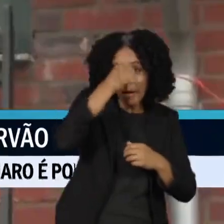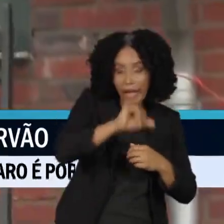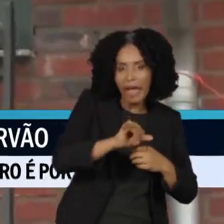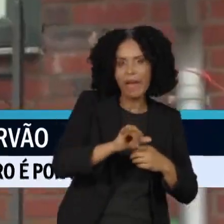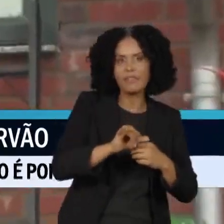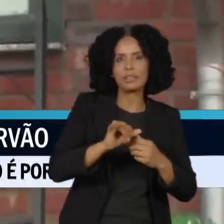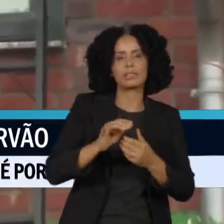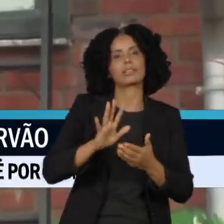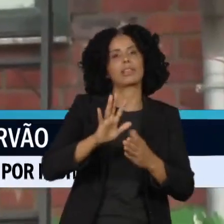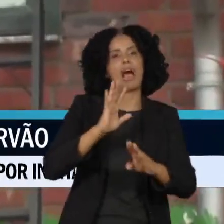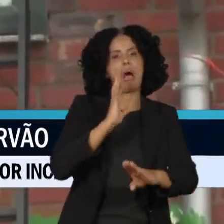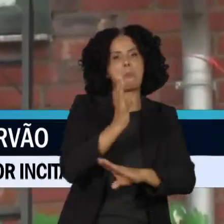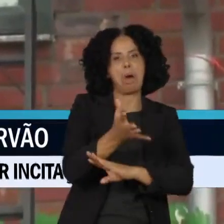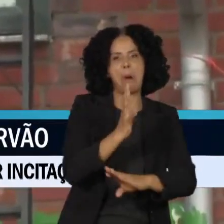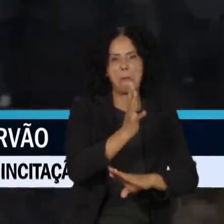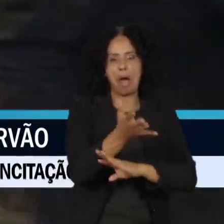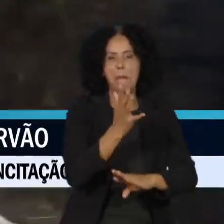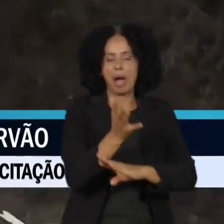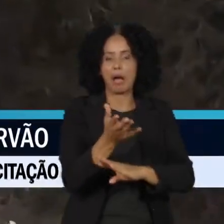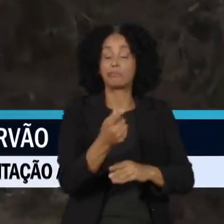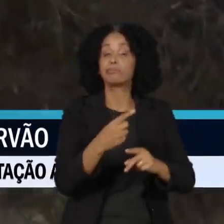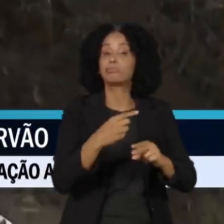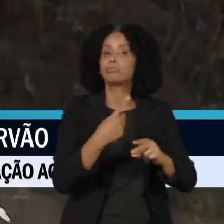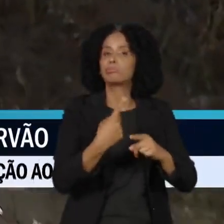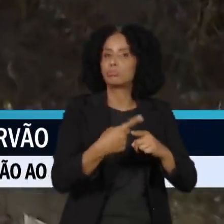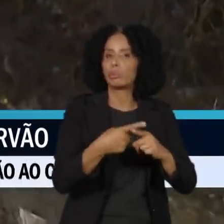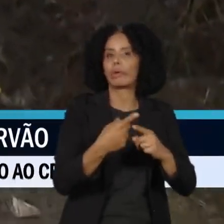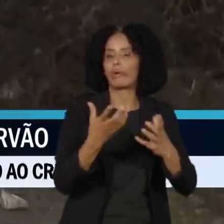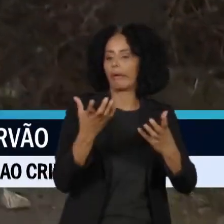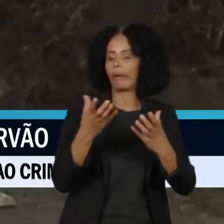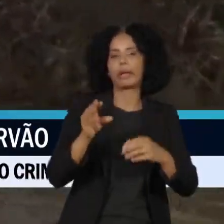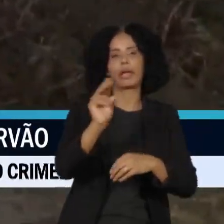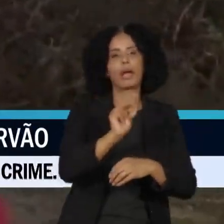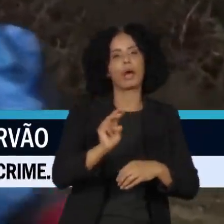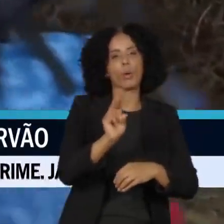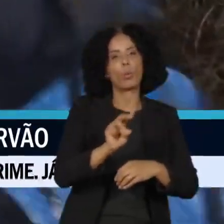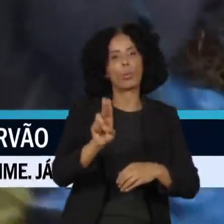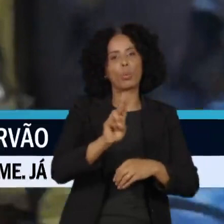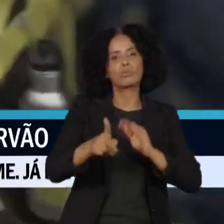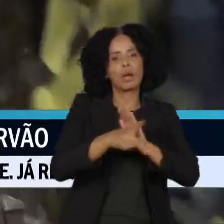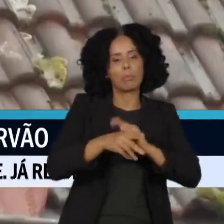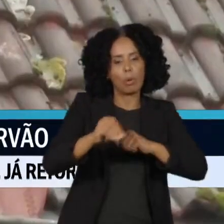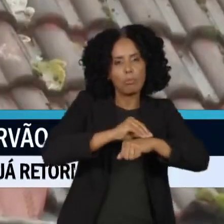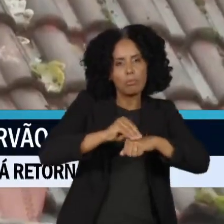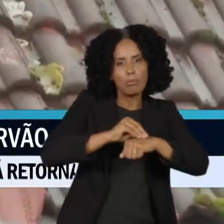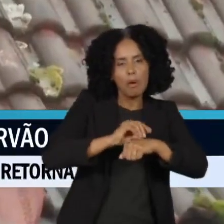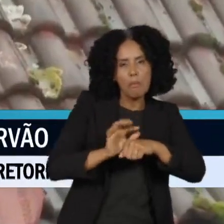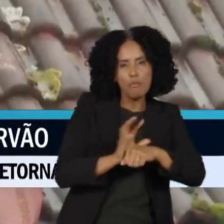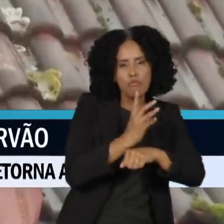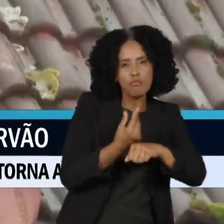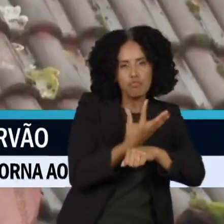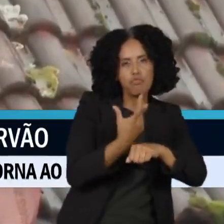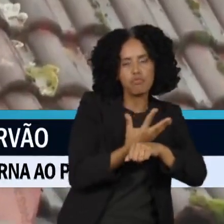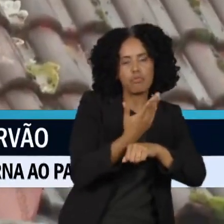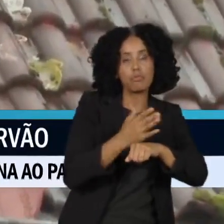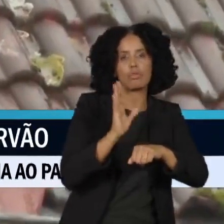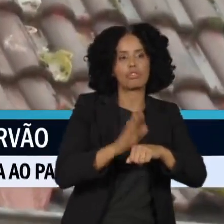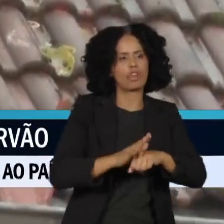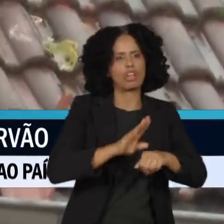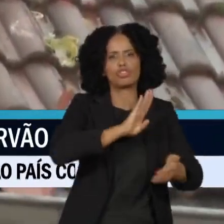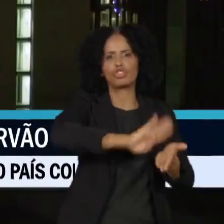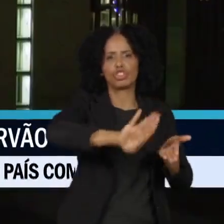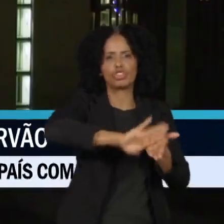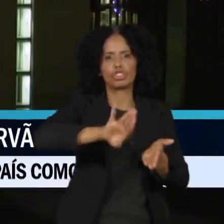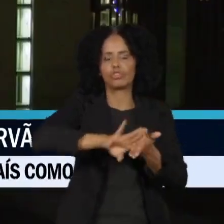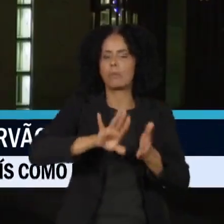será usada para extração de carvão. Em dois dias, a polícia já retirou centenas de manifestantes, mas eles resistem. Os últimos